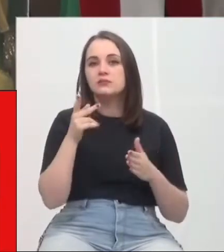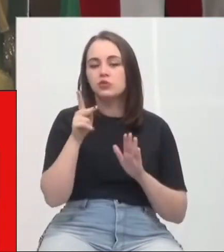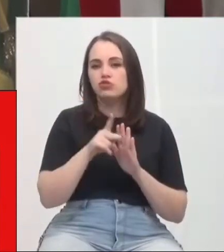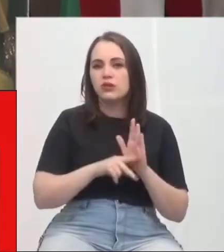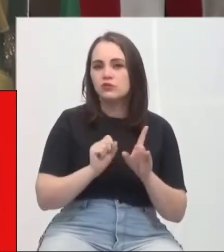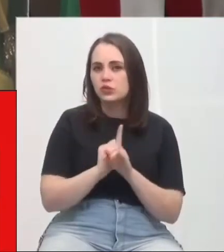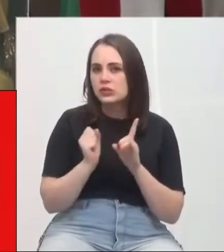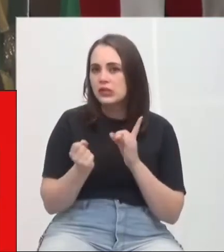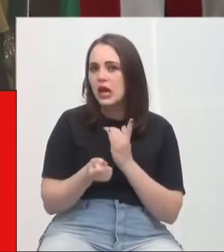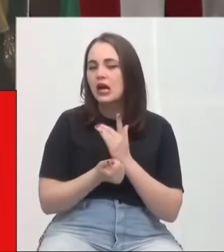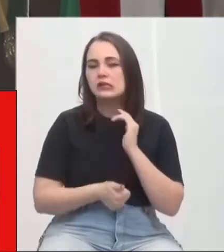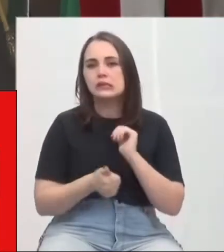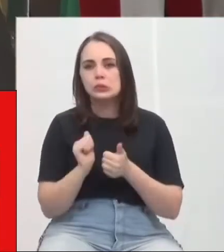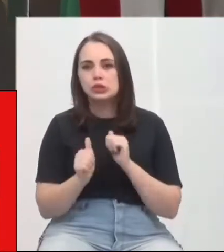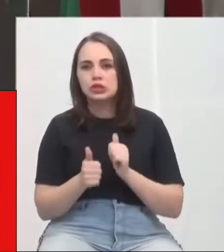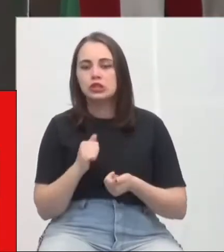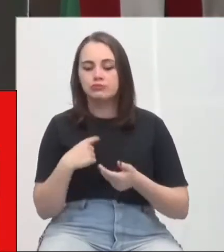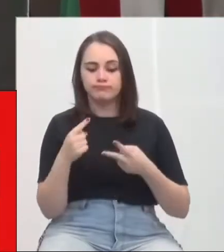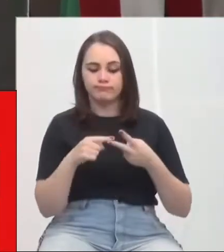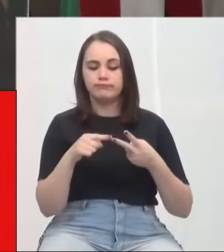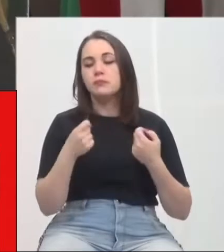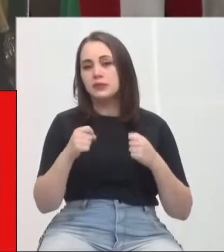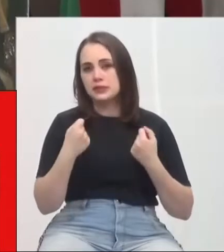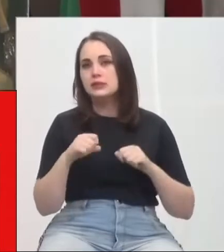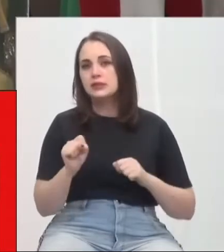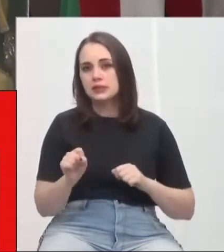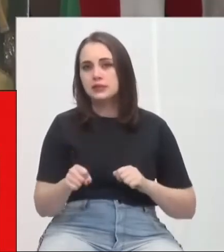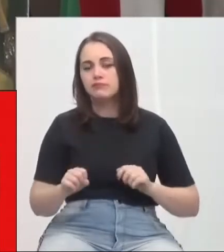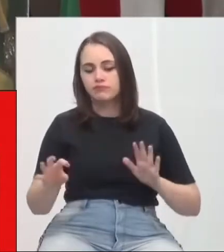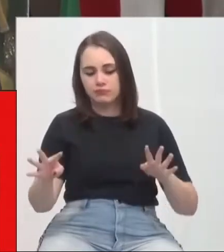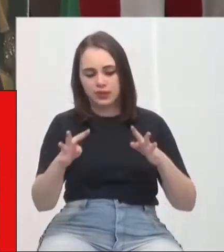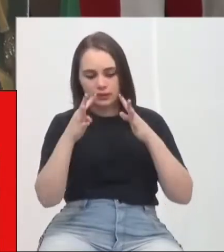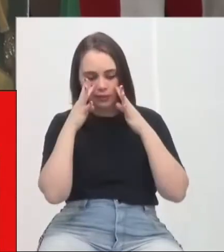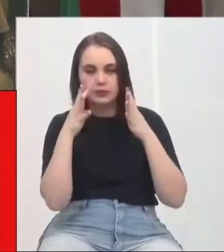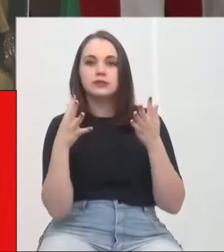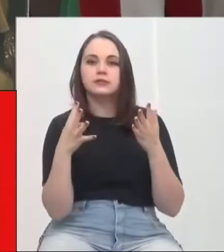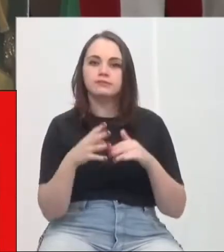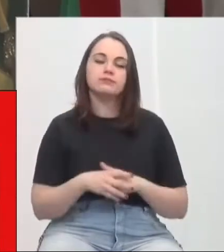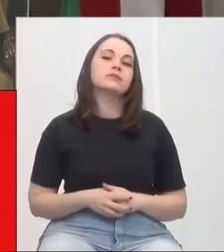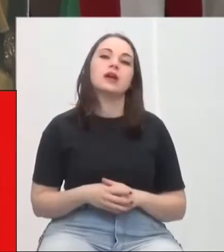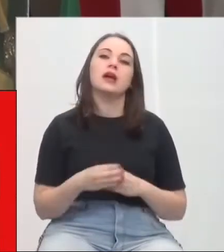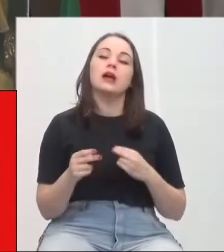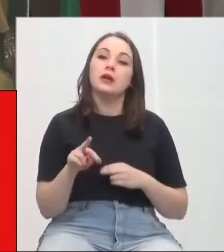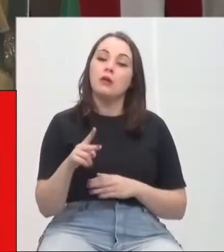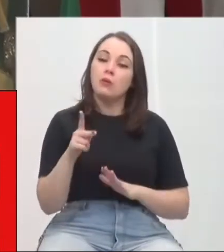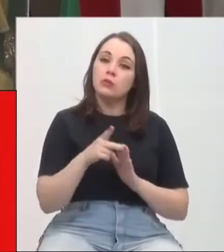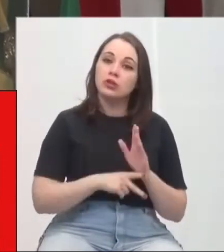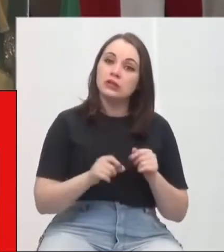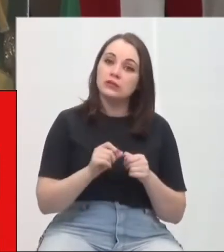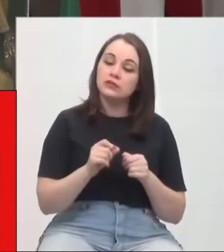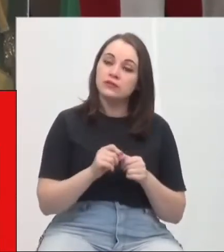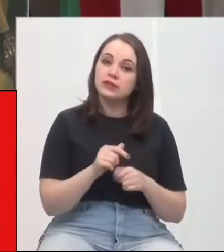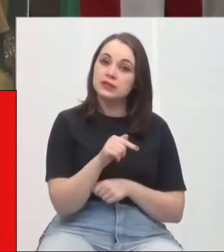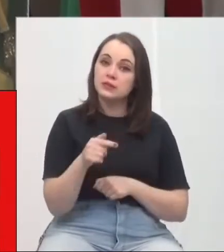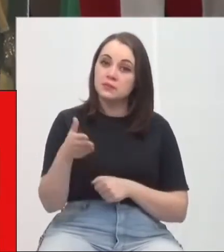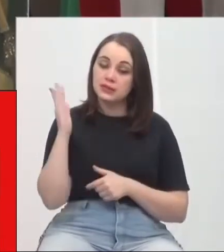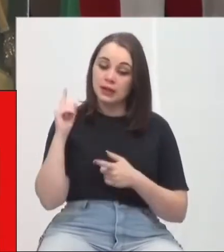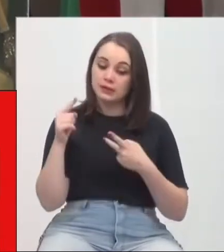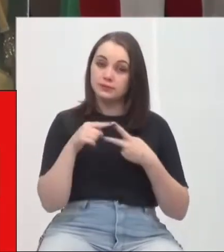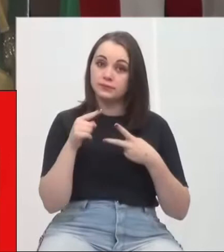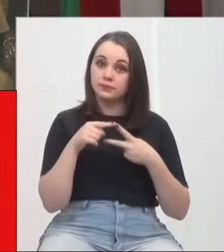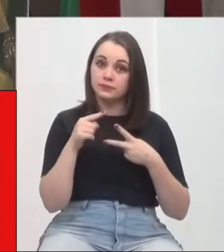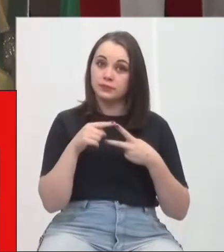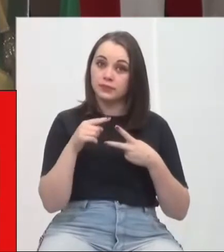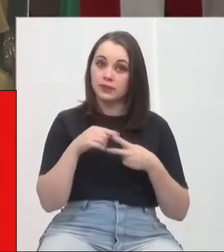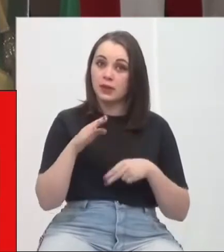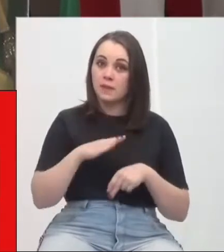projeto Anjos do Futsal merece ser destacado. Tal qual o projeto lançado na semana retrasada pela Fundação Municipal de Esportes, o projeto